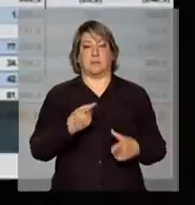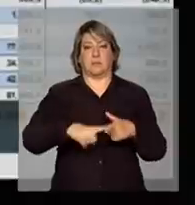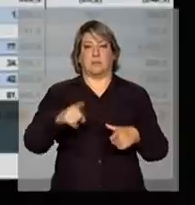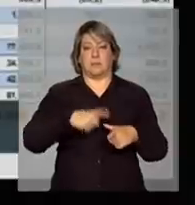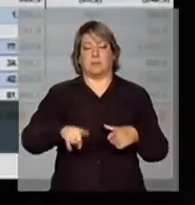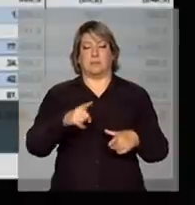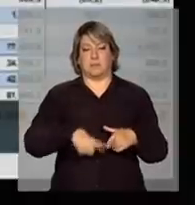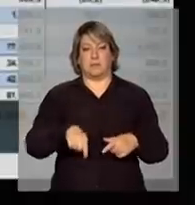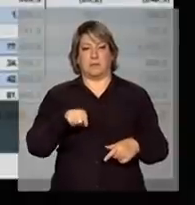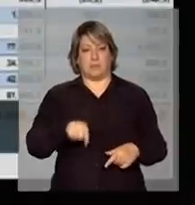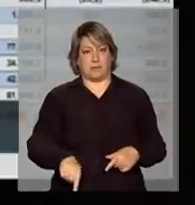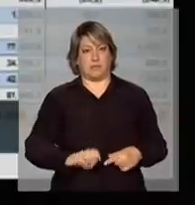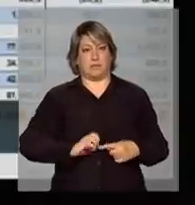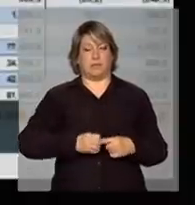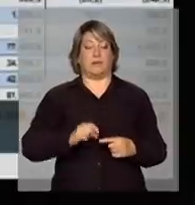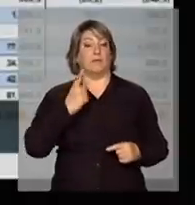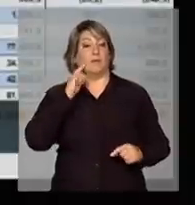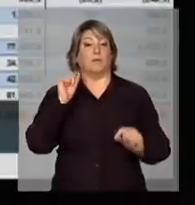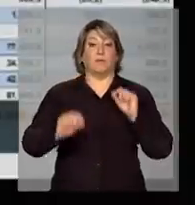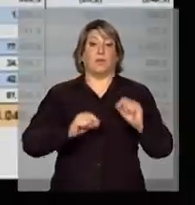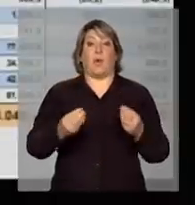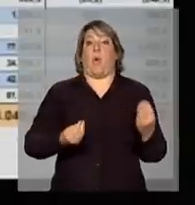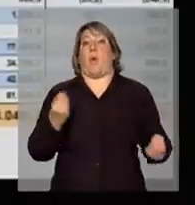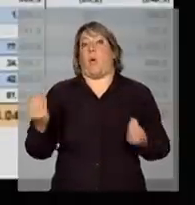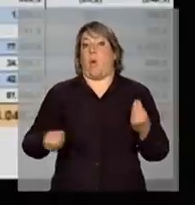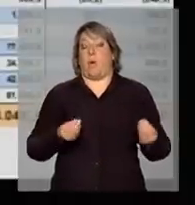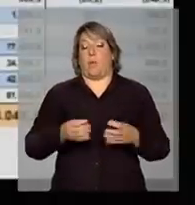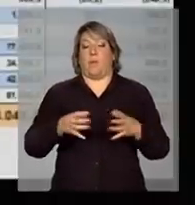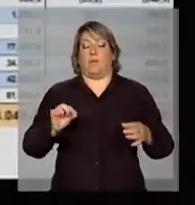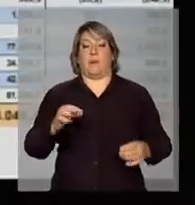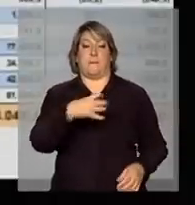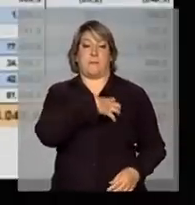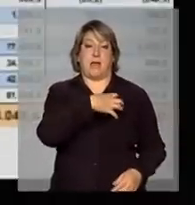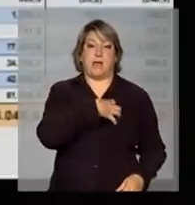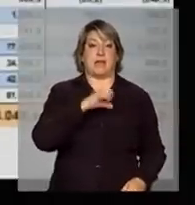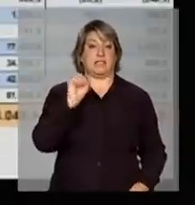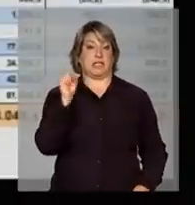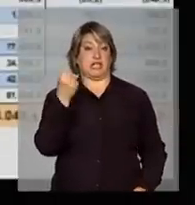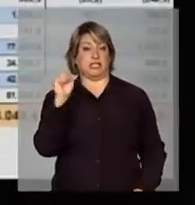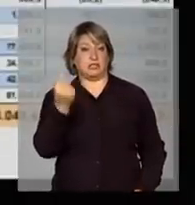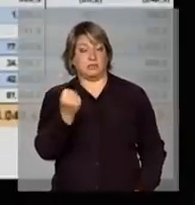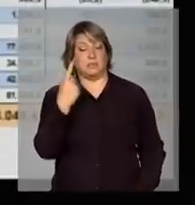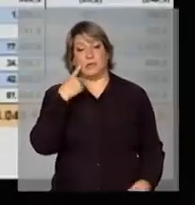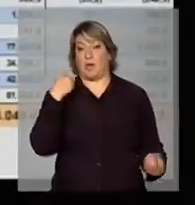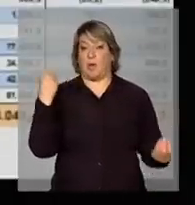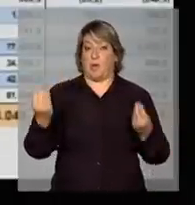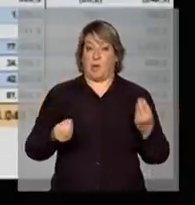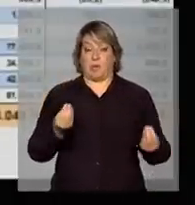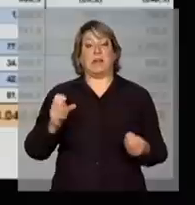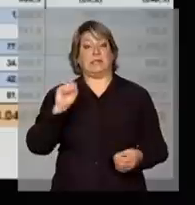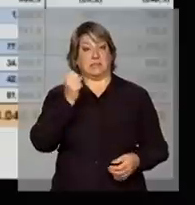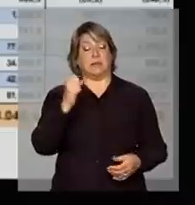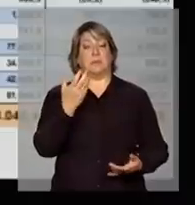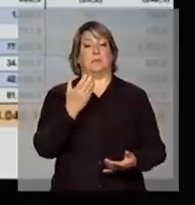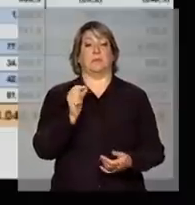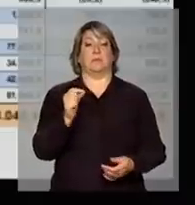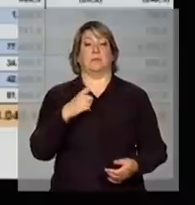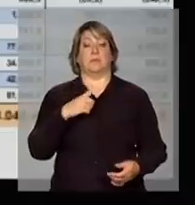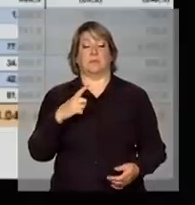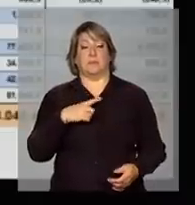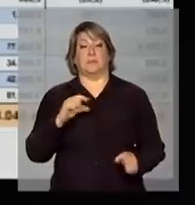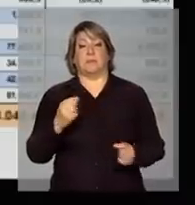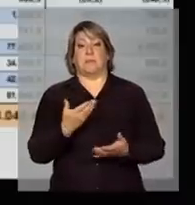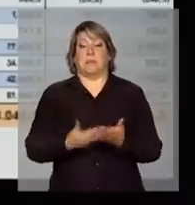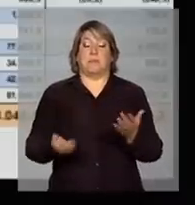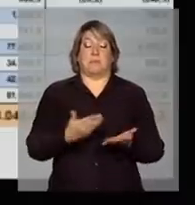incógnita, que a gente não sabe como será o desenvolvimento Bahia e Sergipe. E Sergipe tem perdido muito o seu papel em relação à